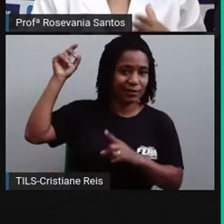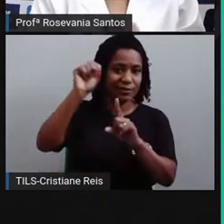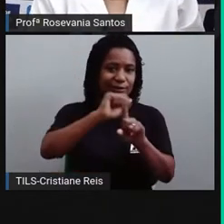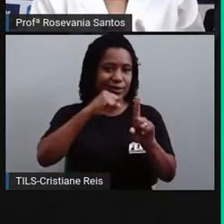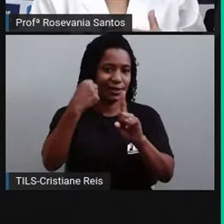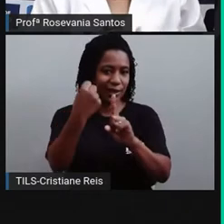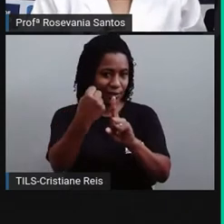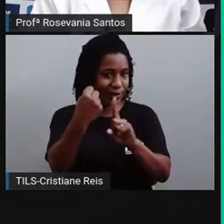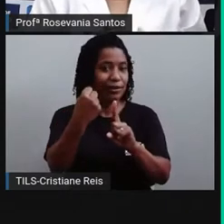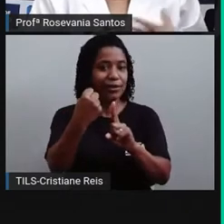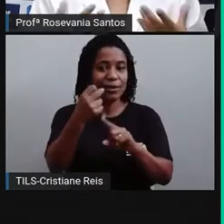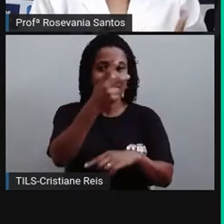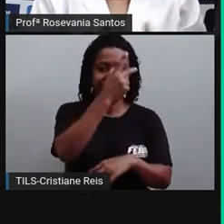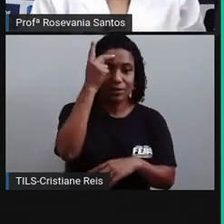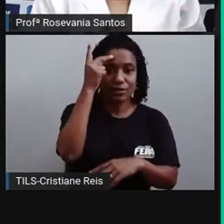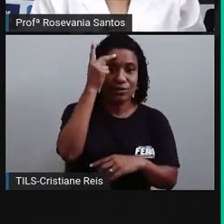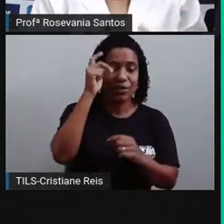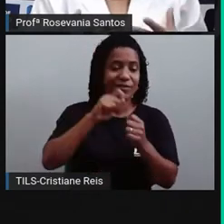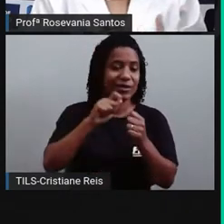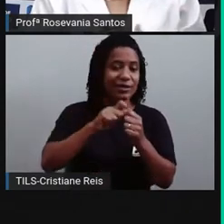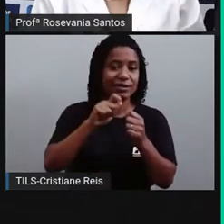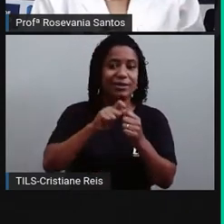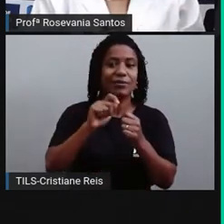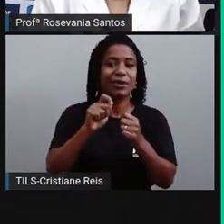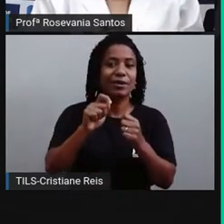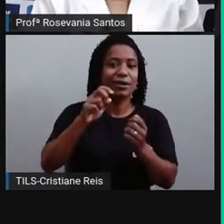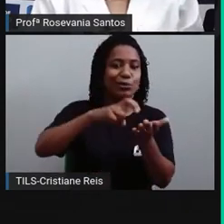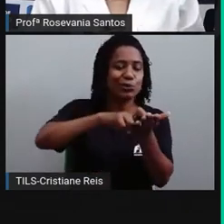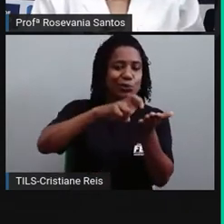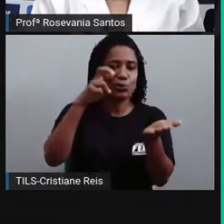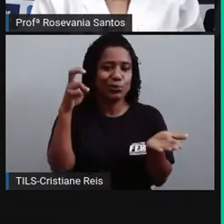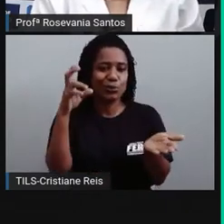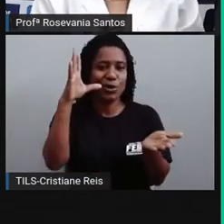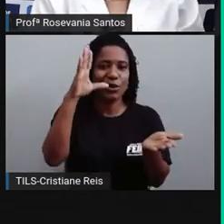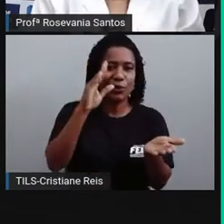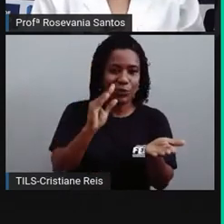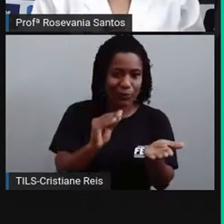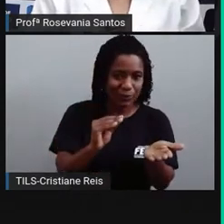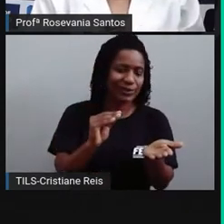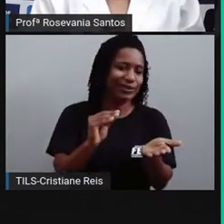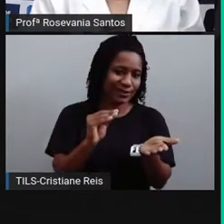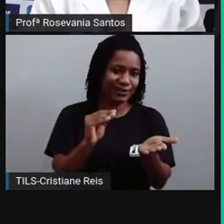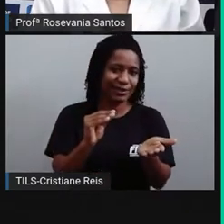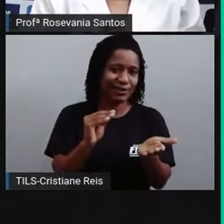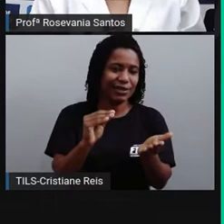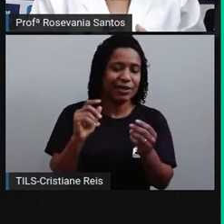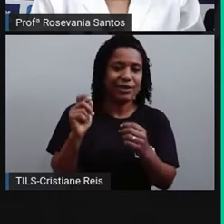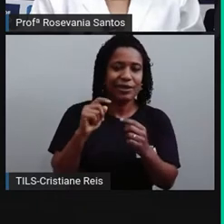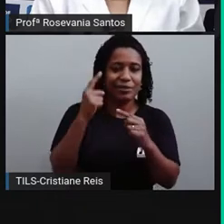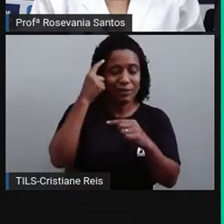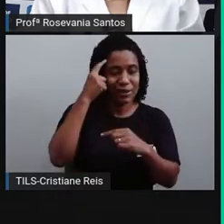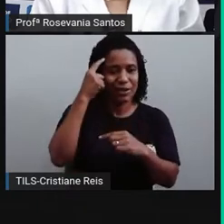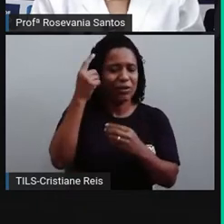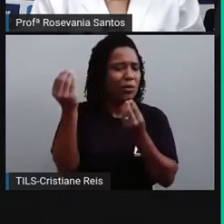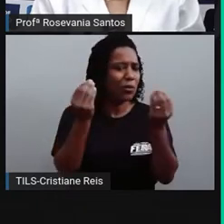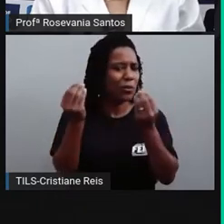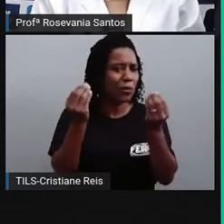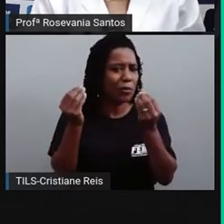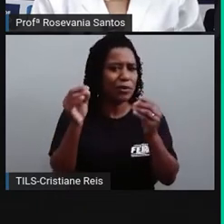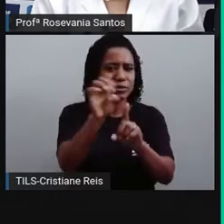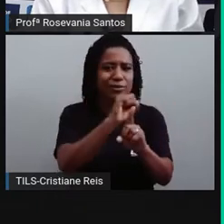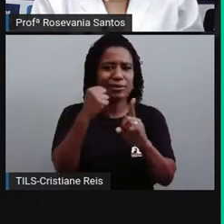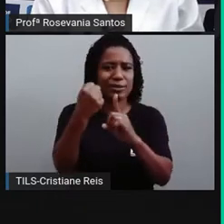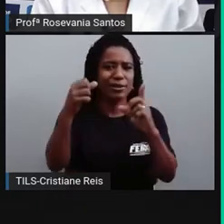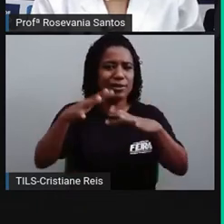divisão entre dia e noite importava mais do que em sociedades acostumadas com o uso da